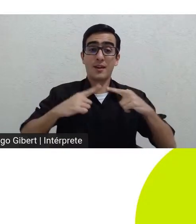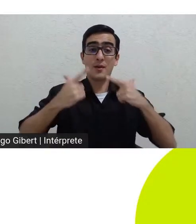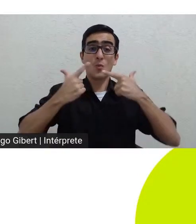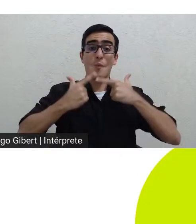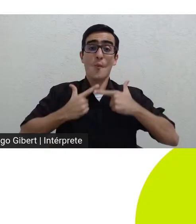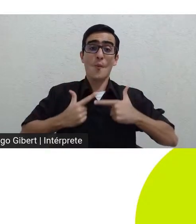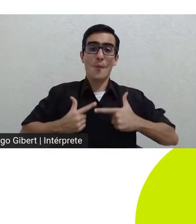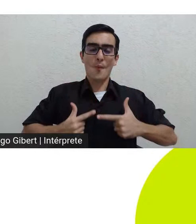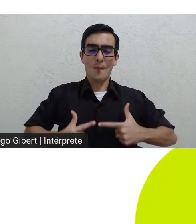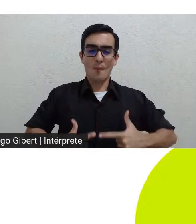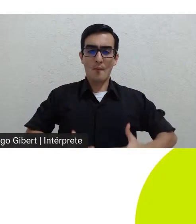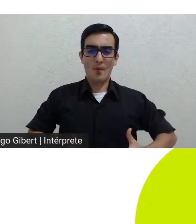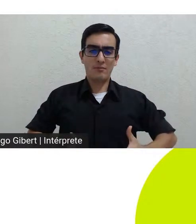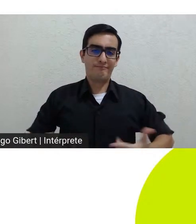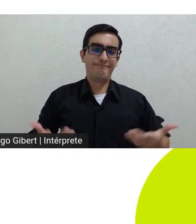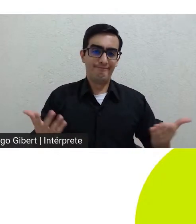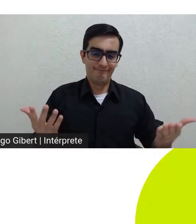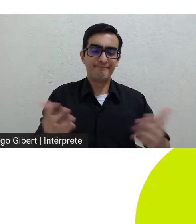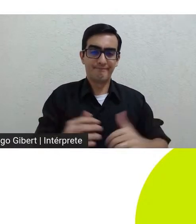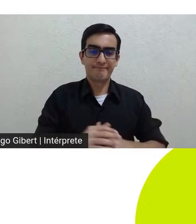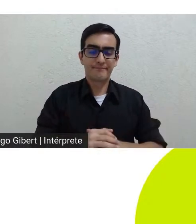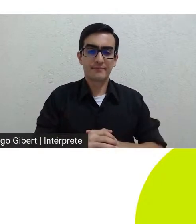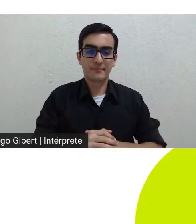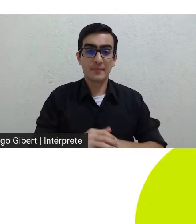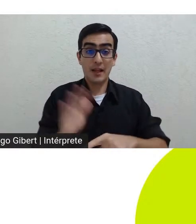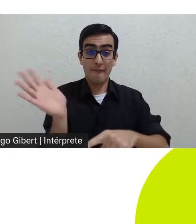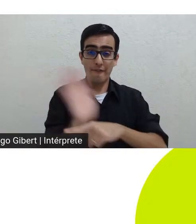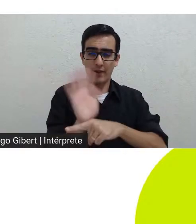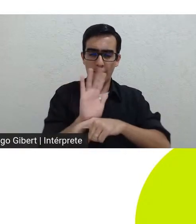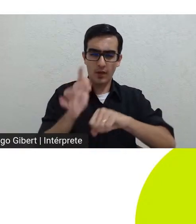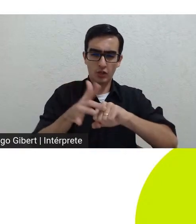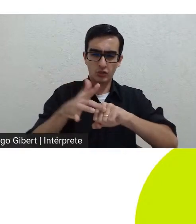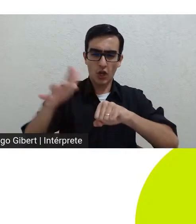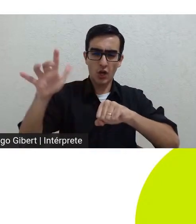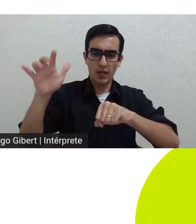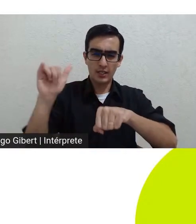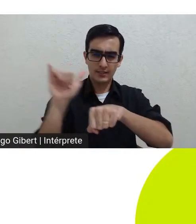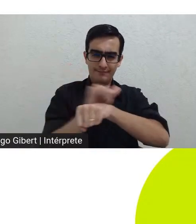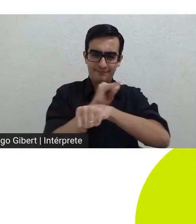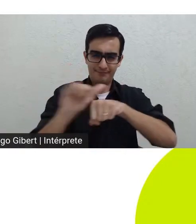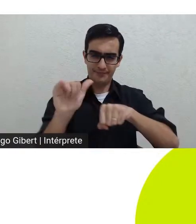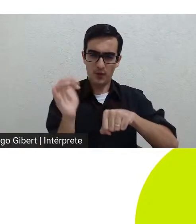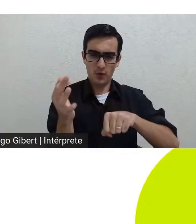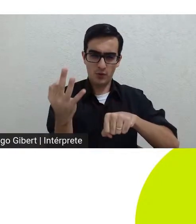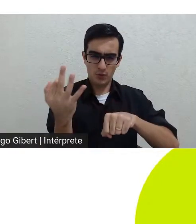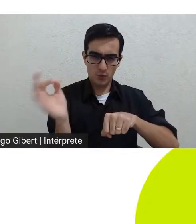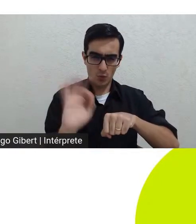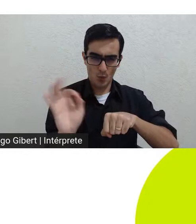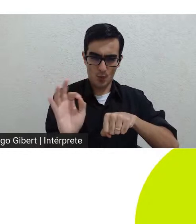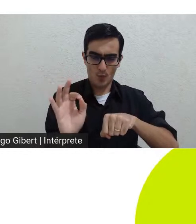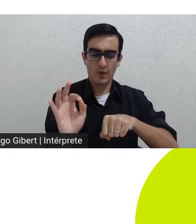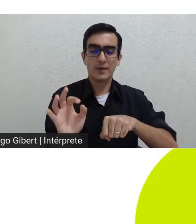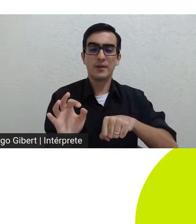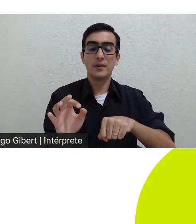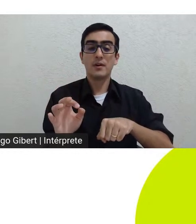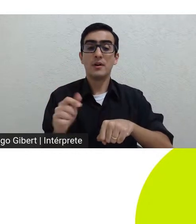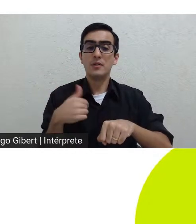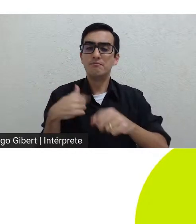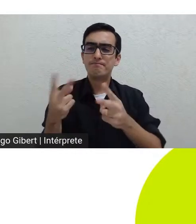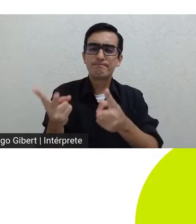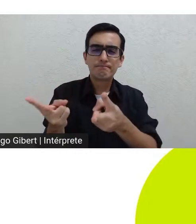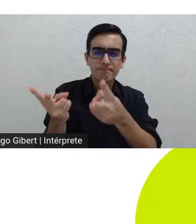inexistência ao assistir joias brutas pela segunda vez percebi